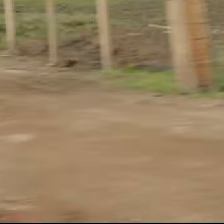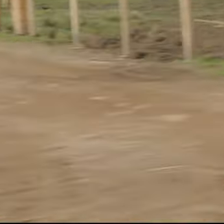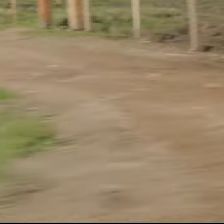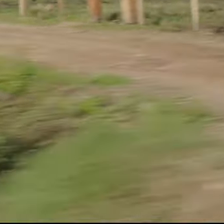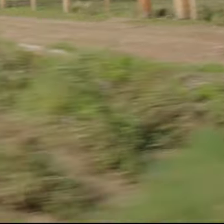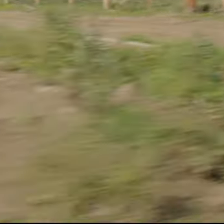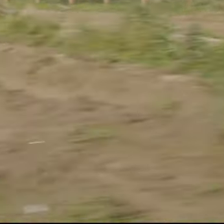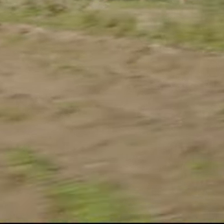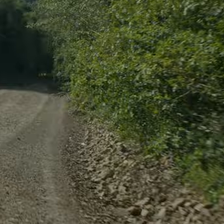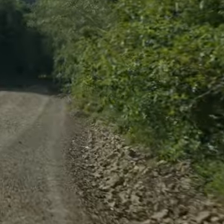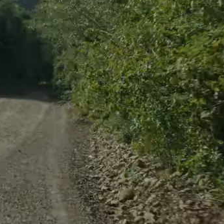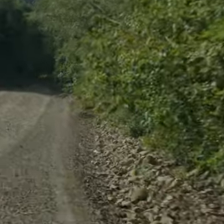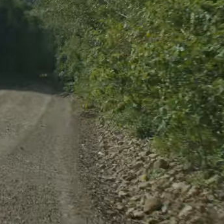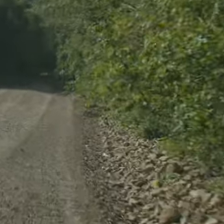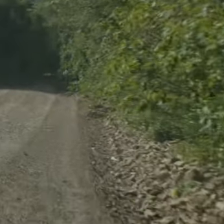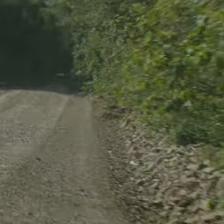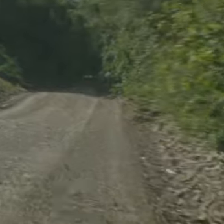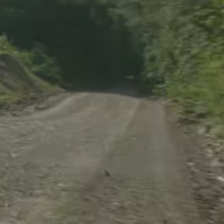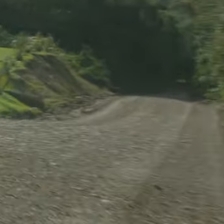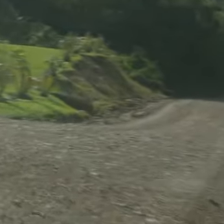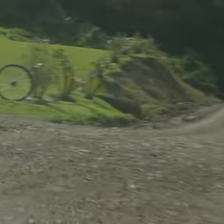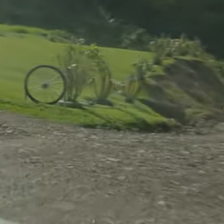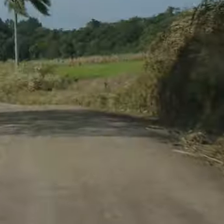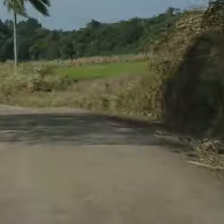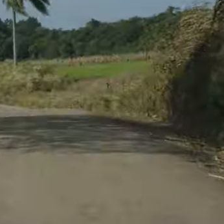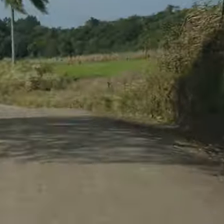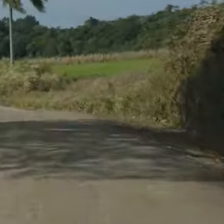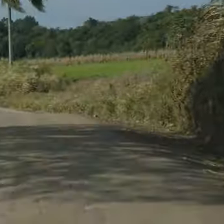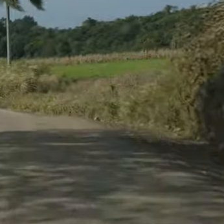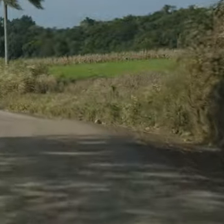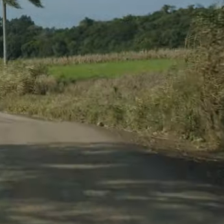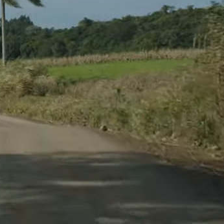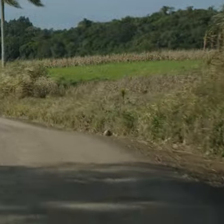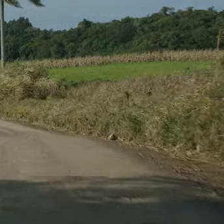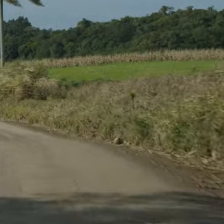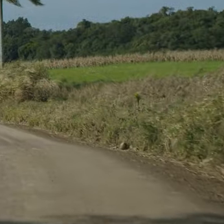Passam por uma igreja Com salão ao lado Escrito Centro Comunitário Linha dos Pomeranos